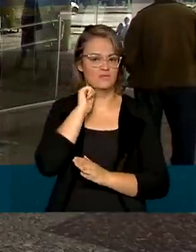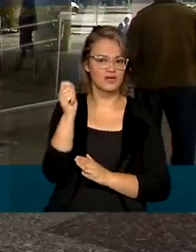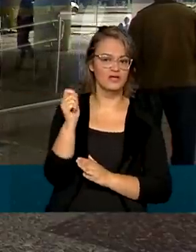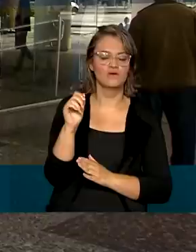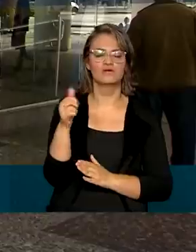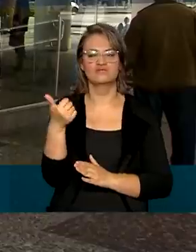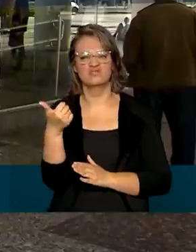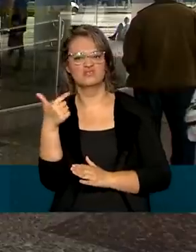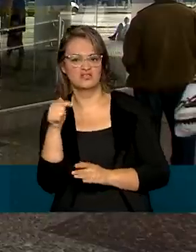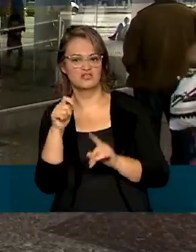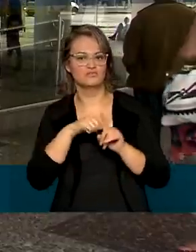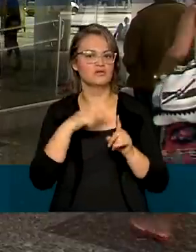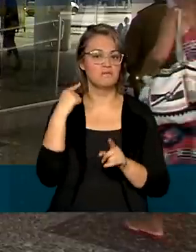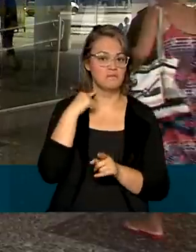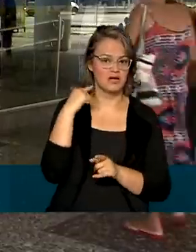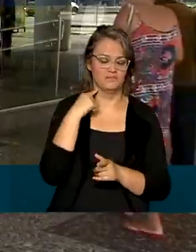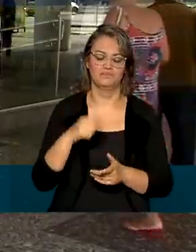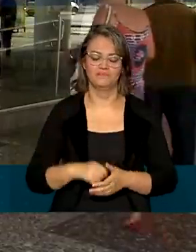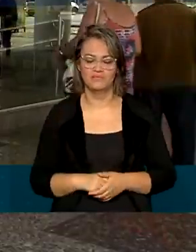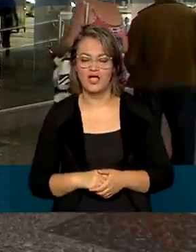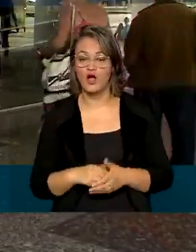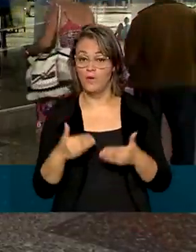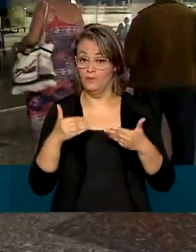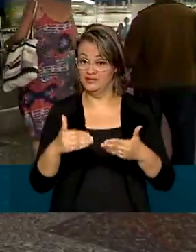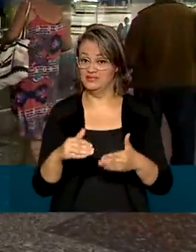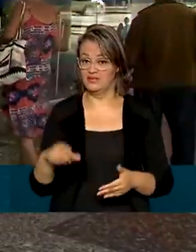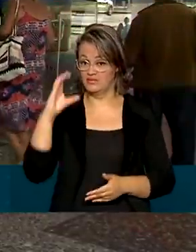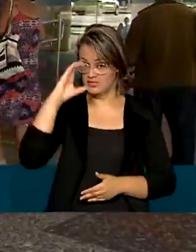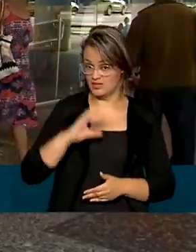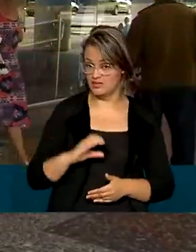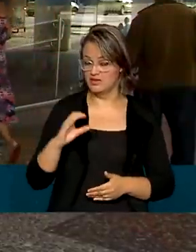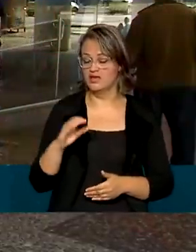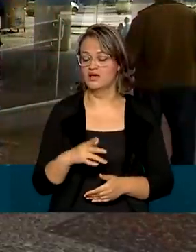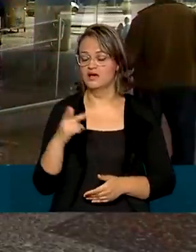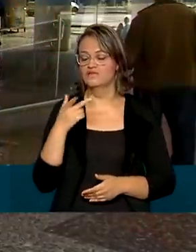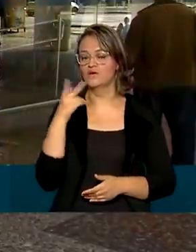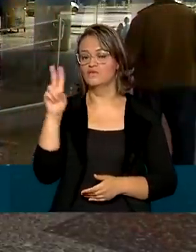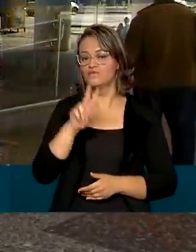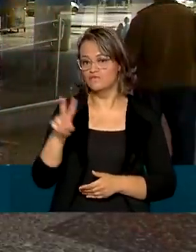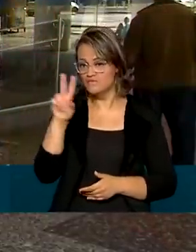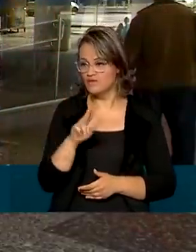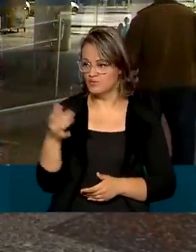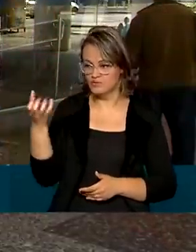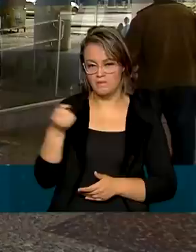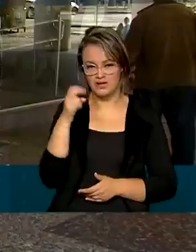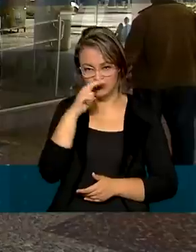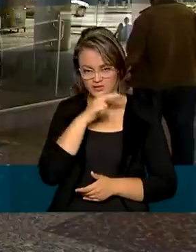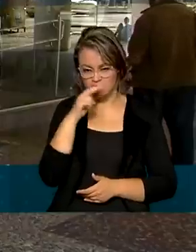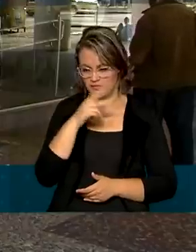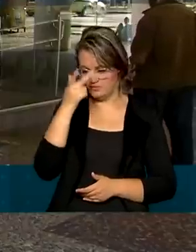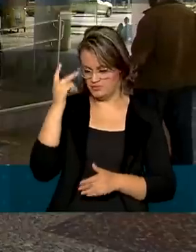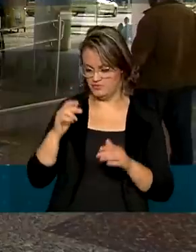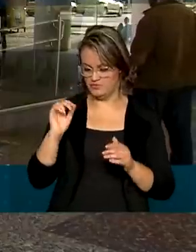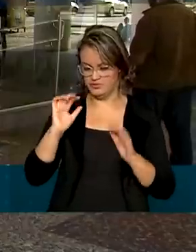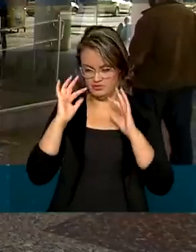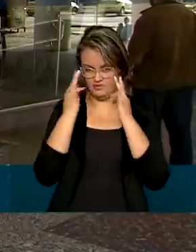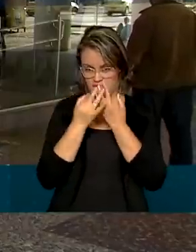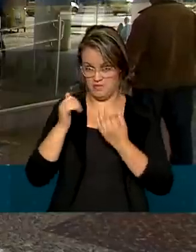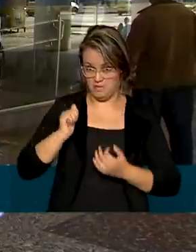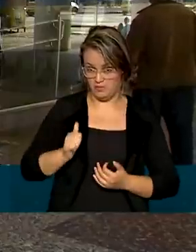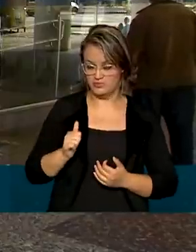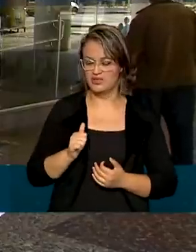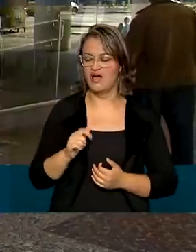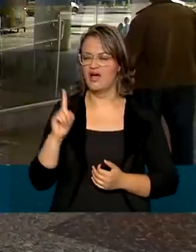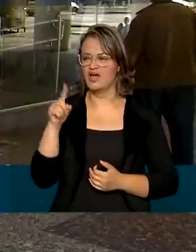17 de maio. De acordo com o Ministério da Cidadania, o valor do pagamento do auxílio emergencial para o Bolsa Família em abril